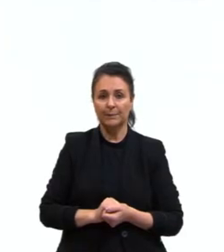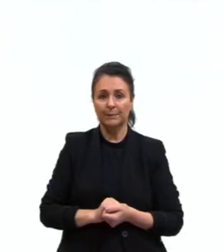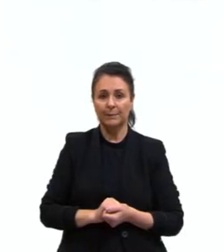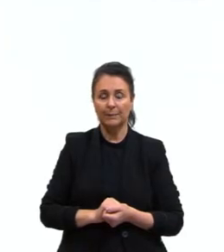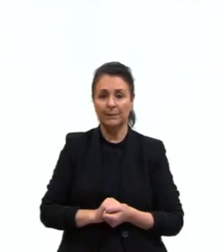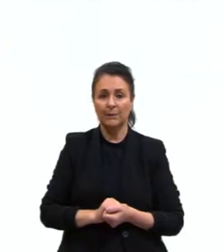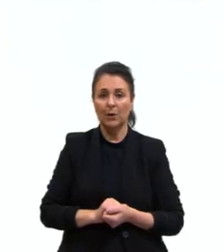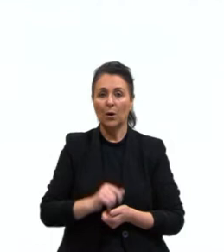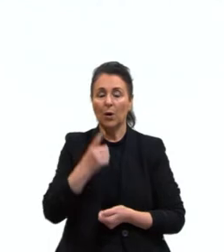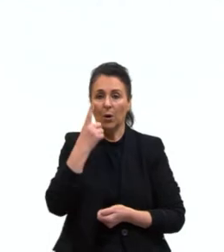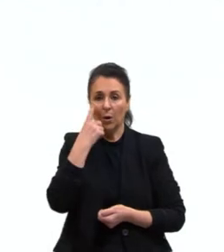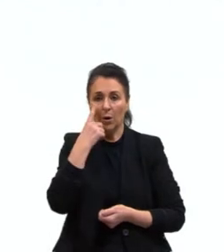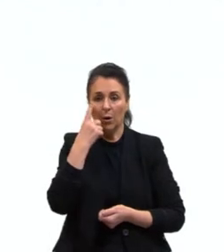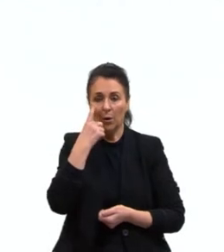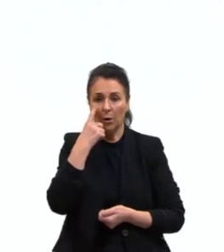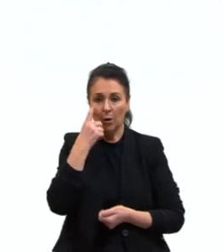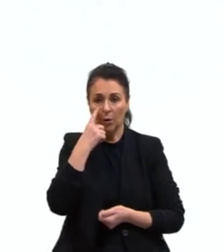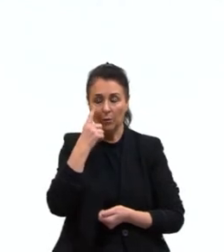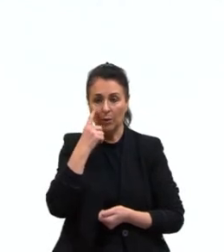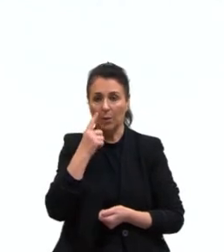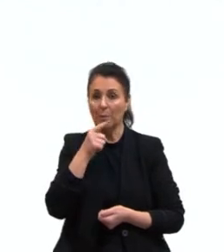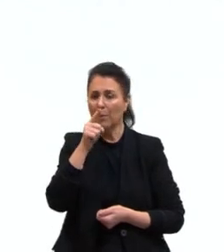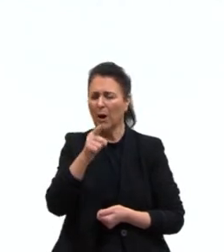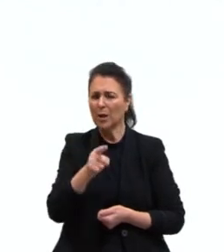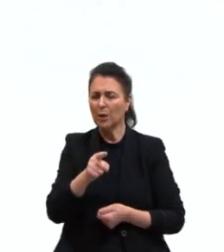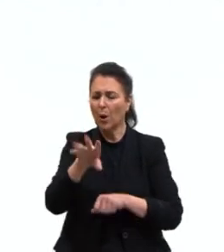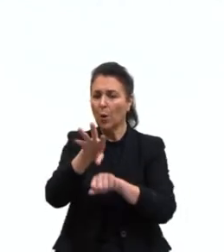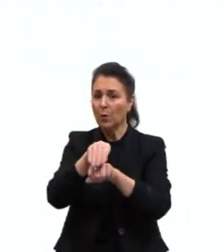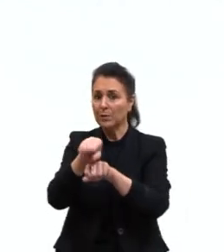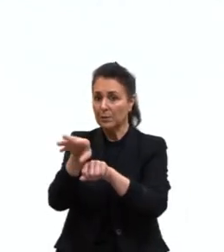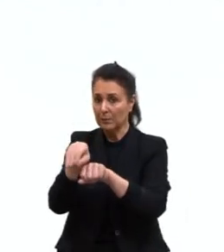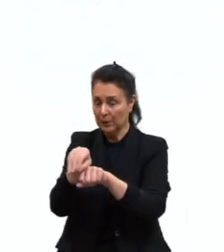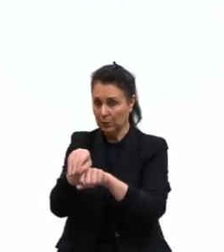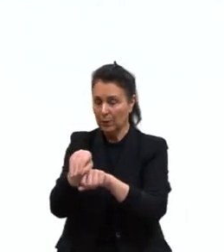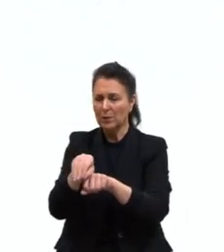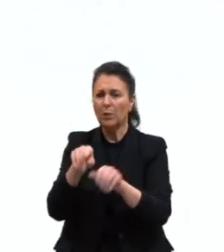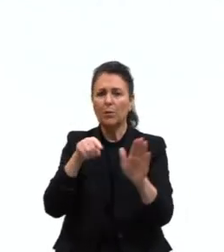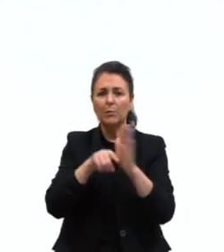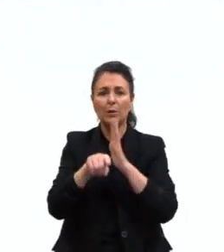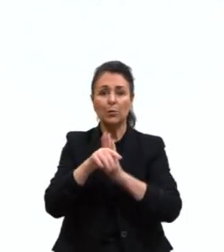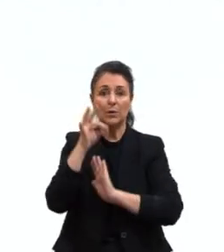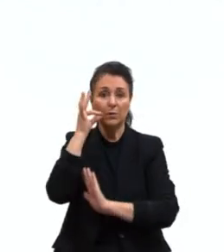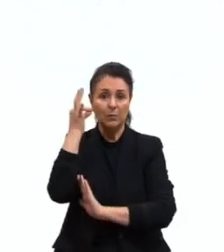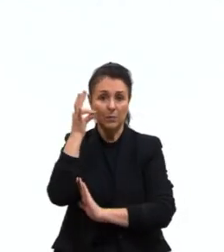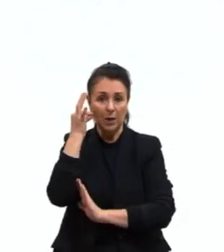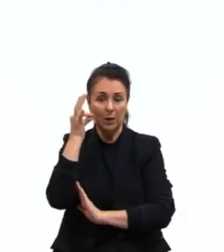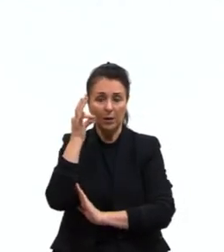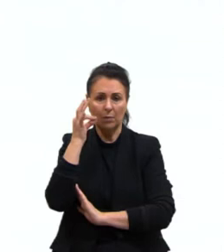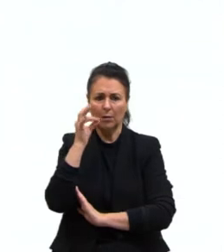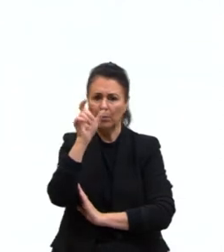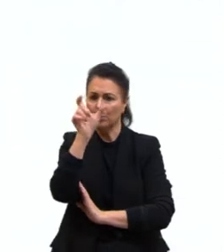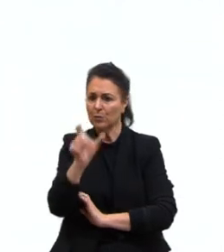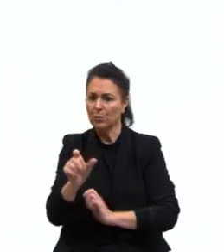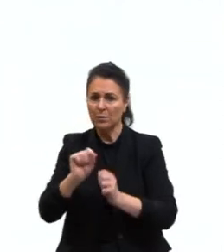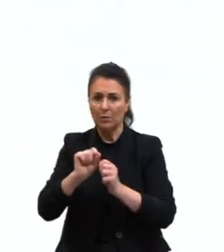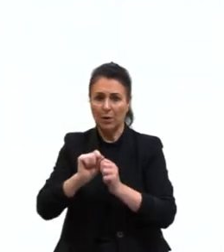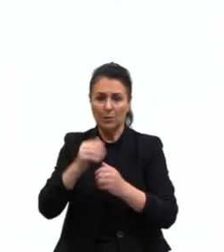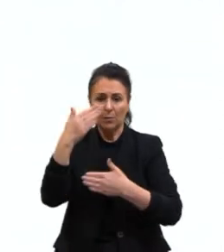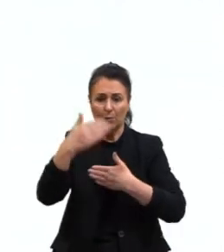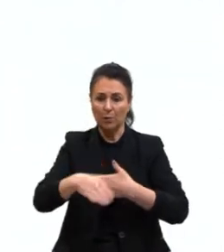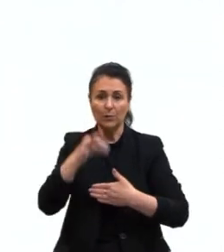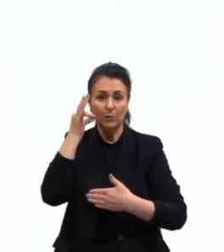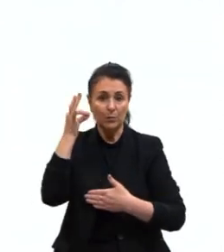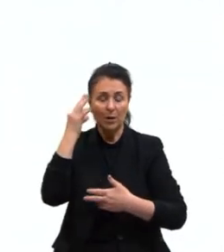Aqui, gente, eu coloquei a nível de conhecimento uma questão de vestibular. Porque tem gente que além do Enem faz vestibular também, né? Prova de vestibular.